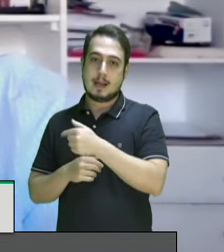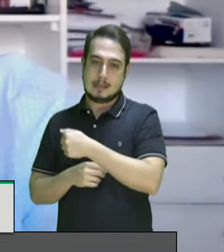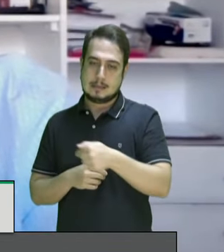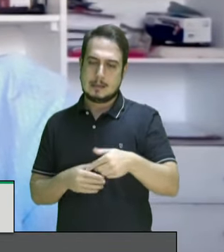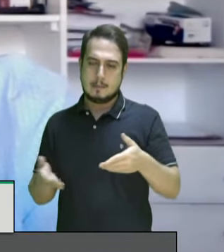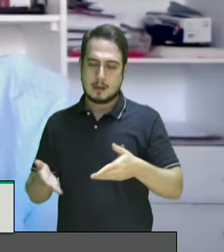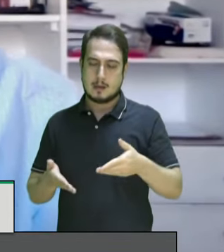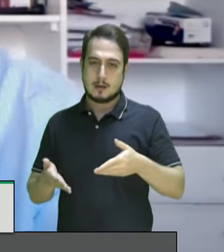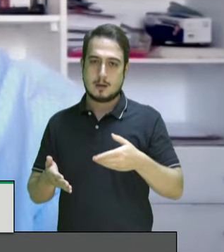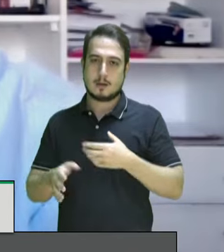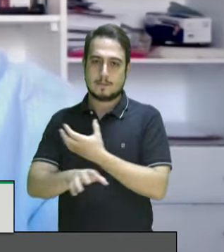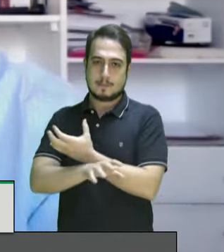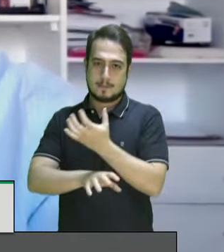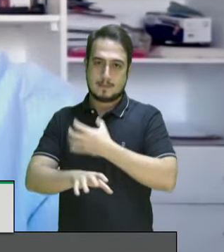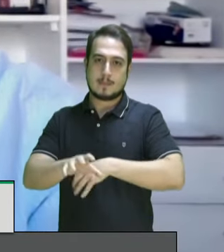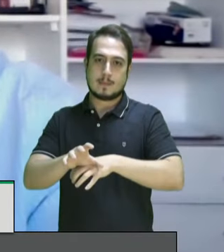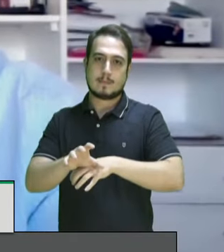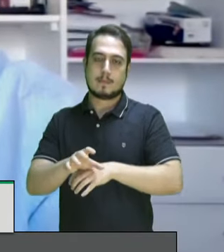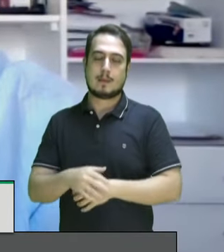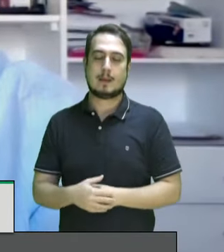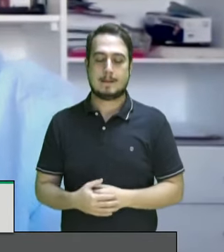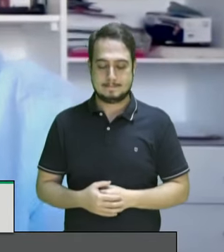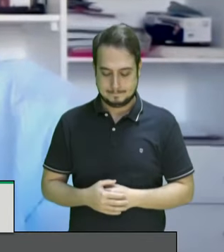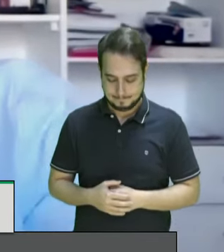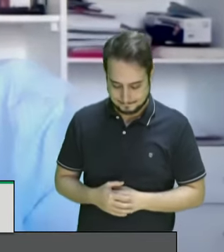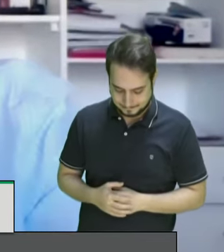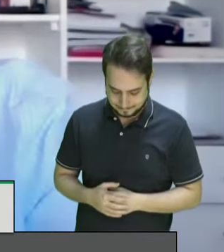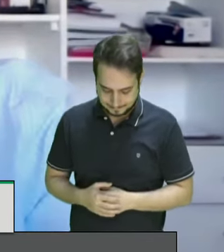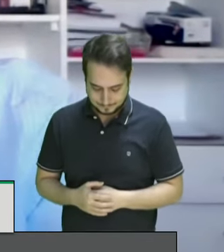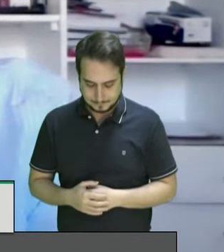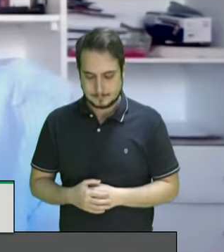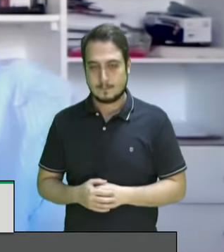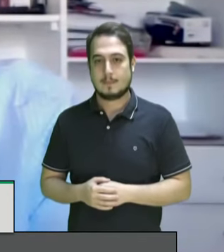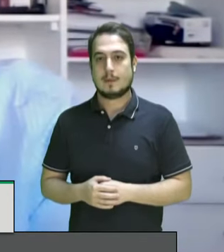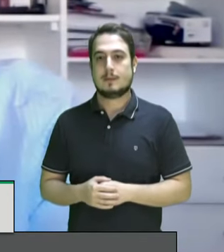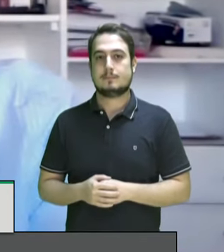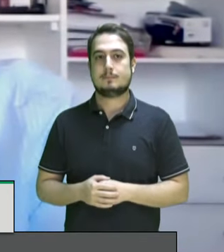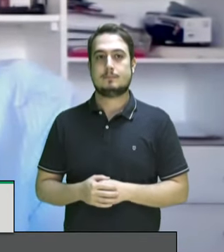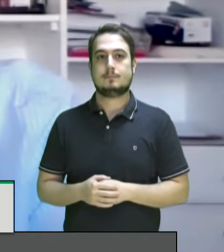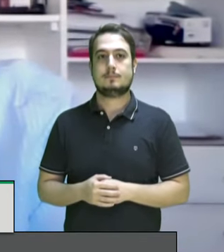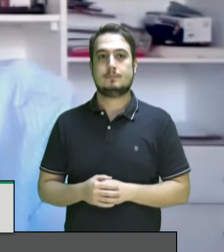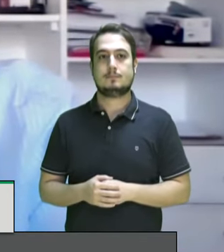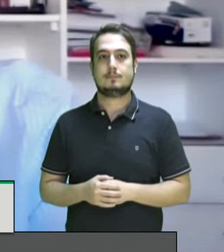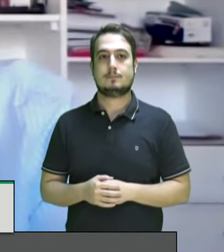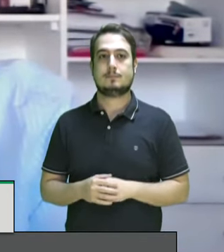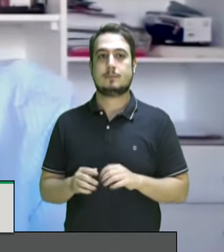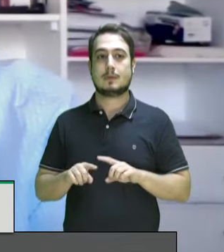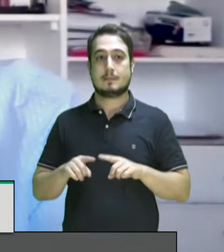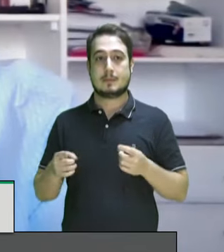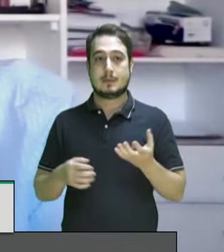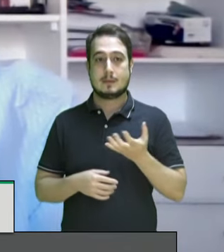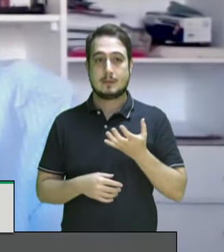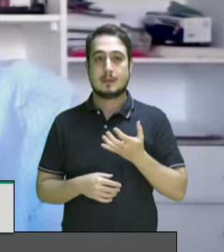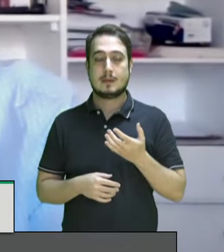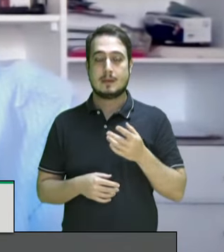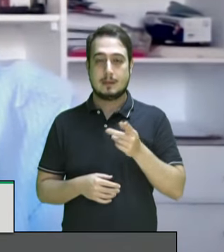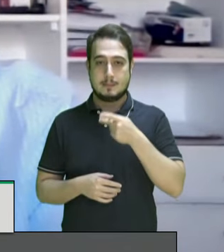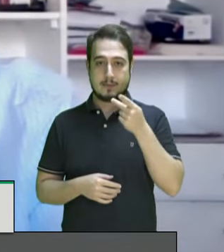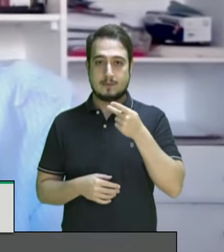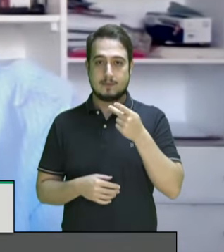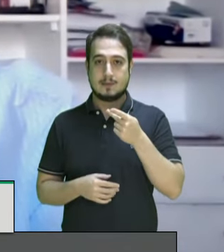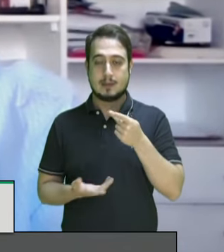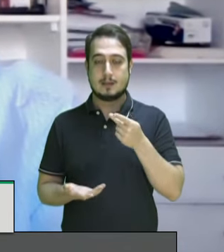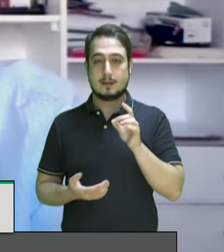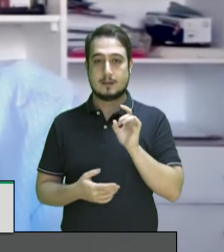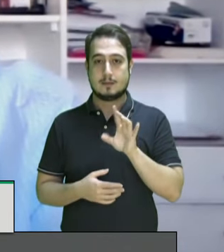em relação ao licenciamento ambiental mas eu queria só para passar a palavra aos demais participantes